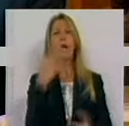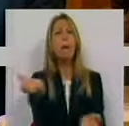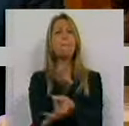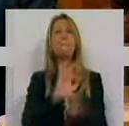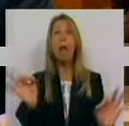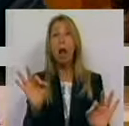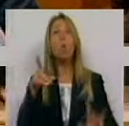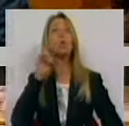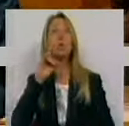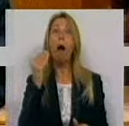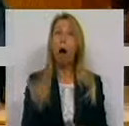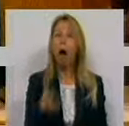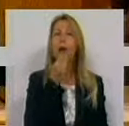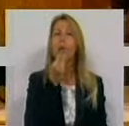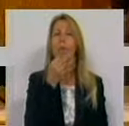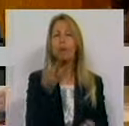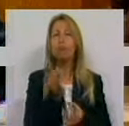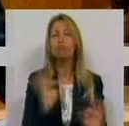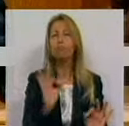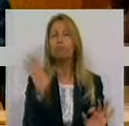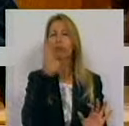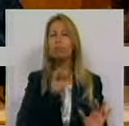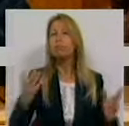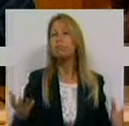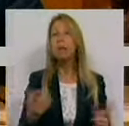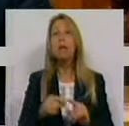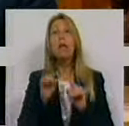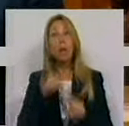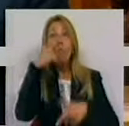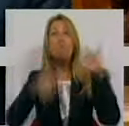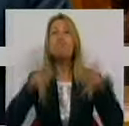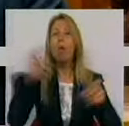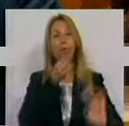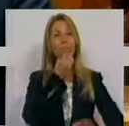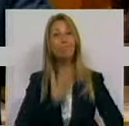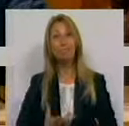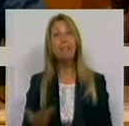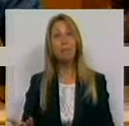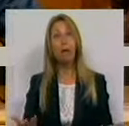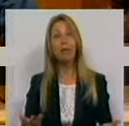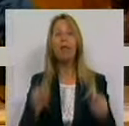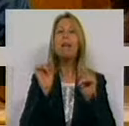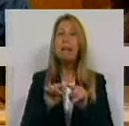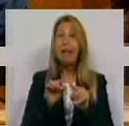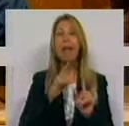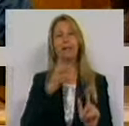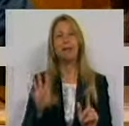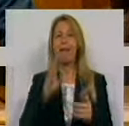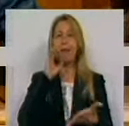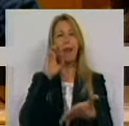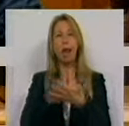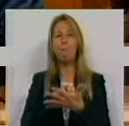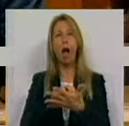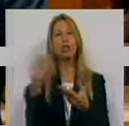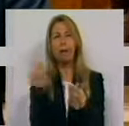com boa comida, transportes eficazes e com um povo acolhedor. Essa é a imagem e substância de Portugal. Um